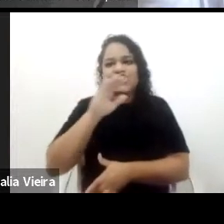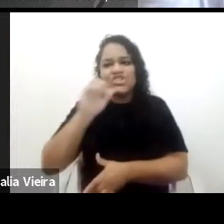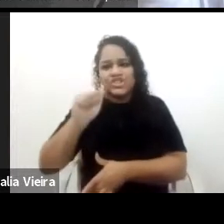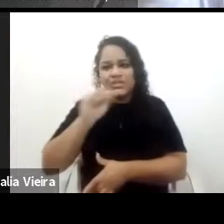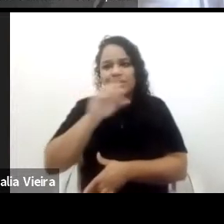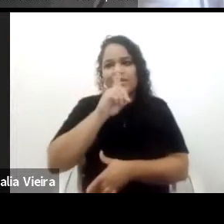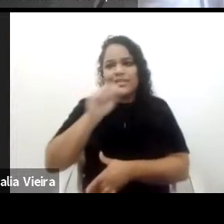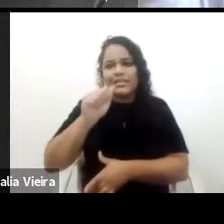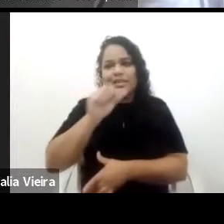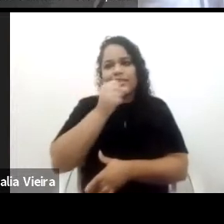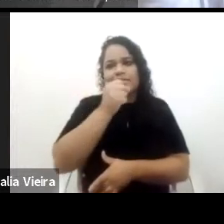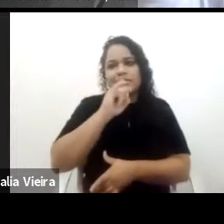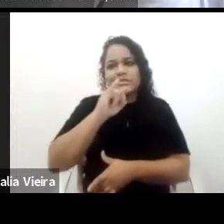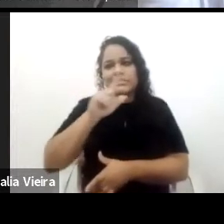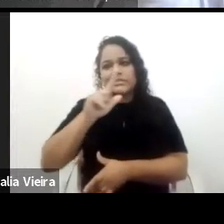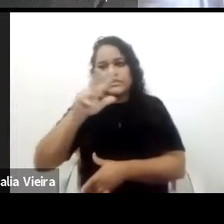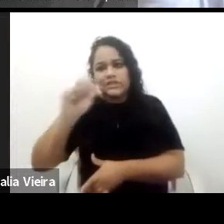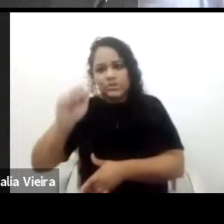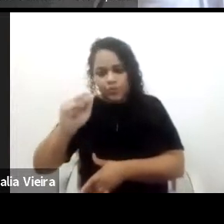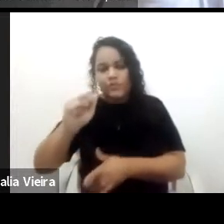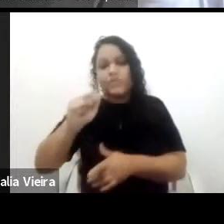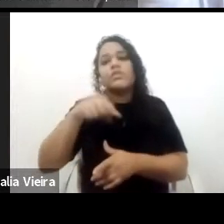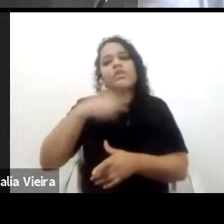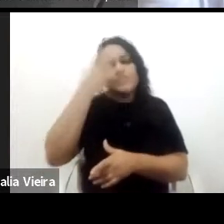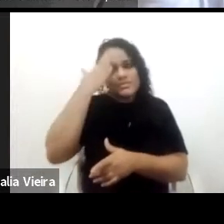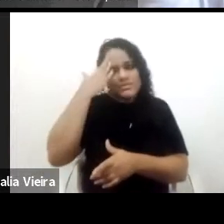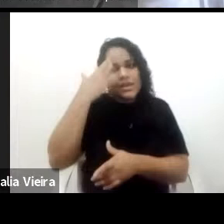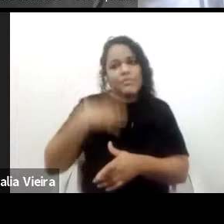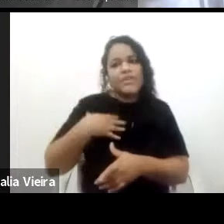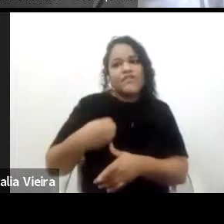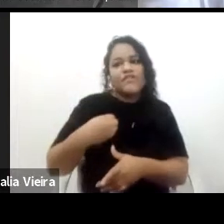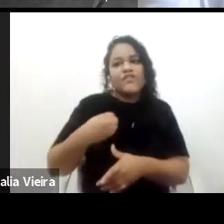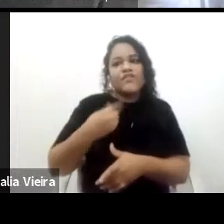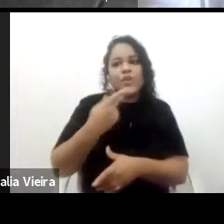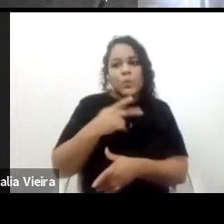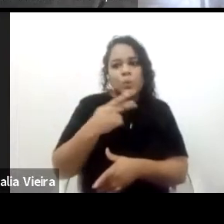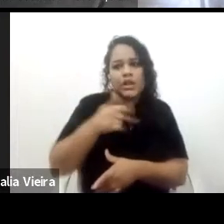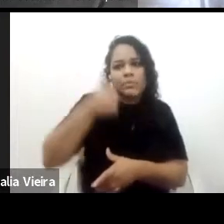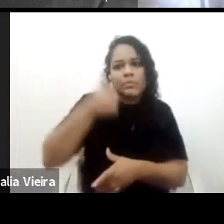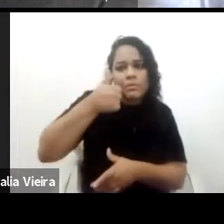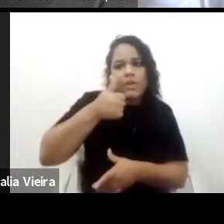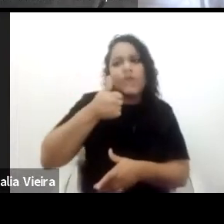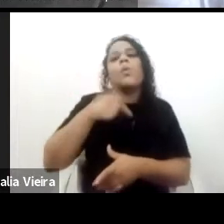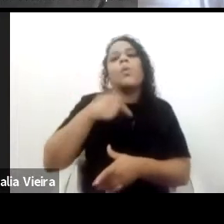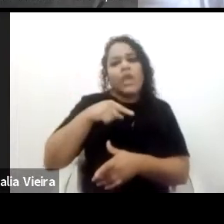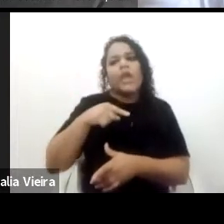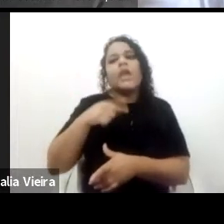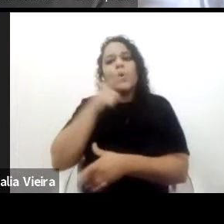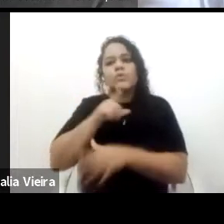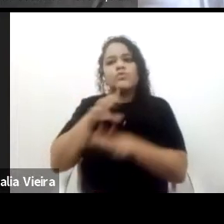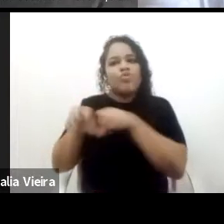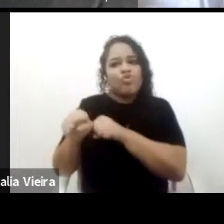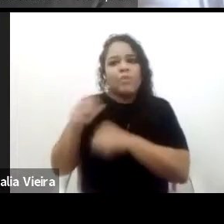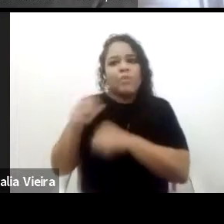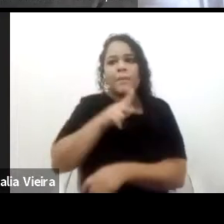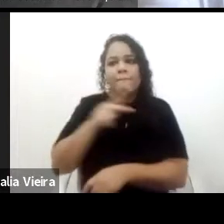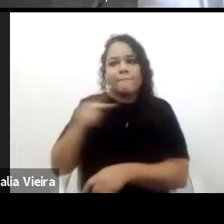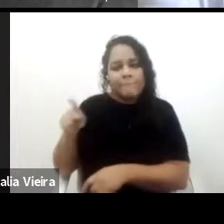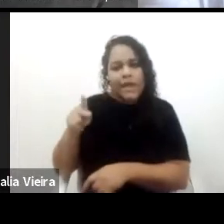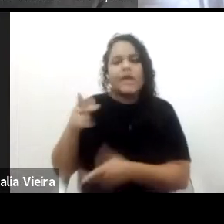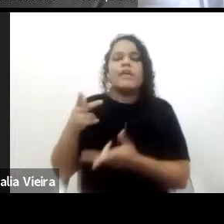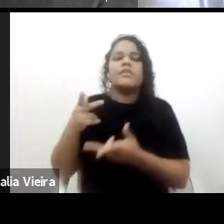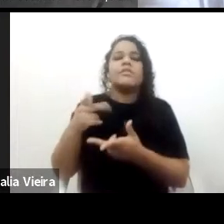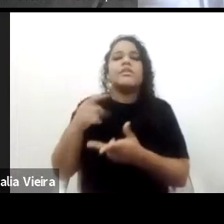o primeiro filho, se tornou padre, a gente sabe que as nove filhas dela foram recolhidas no